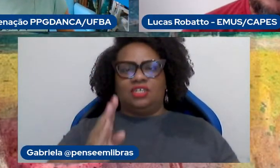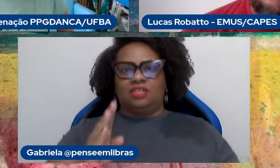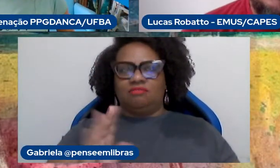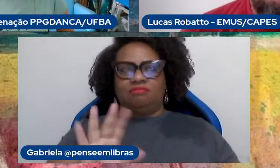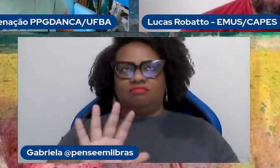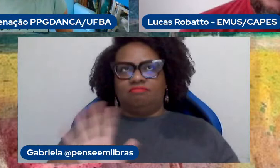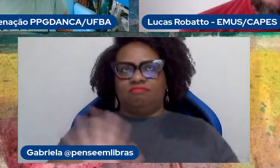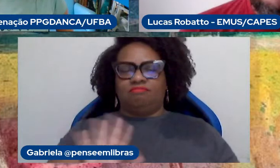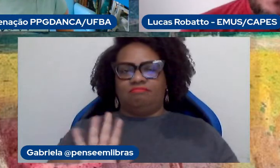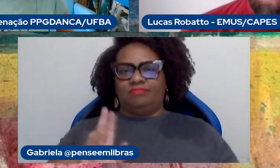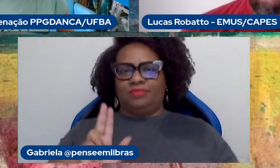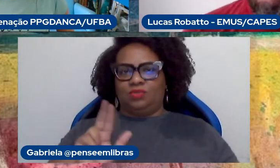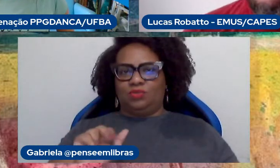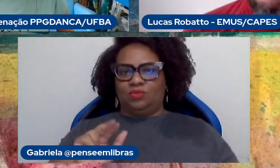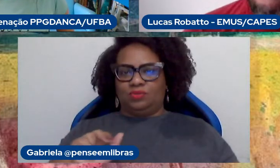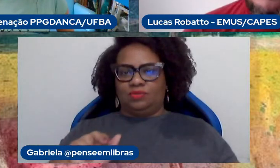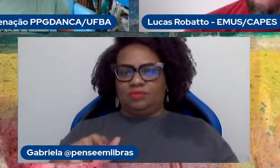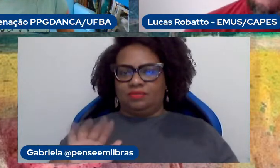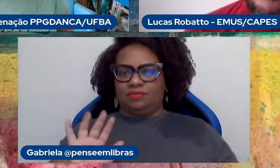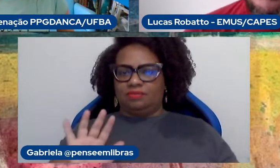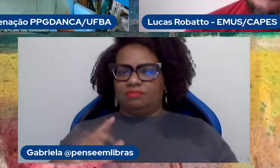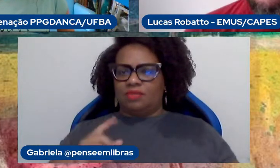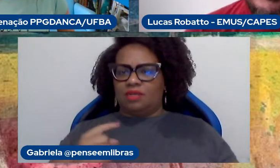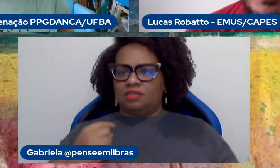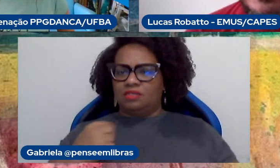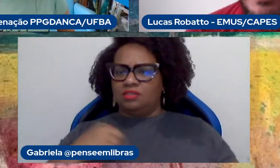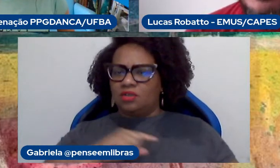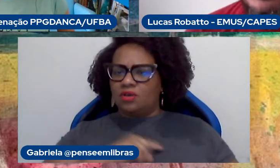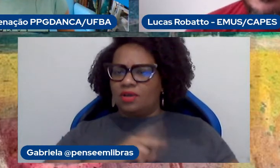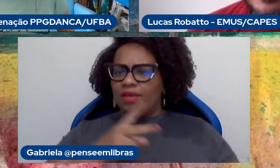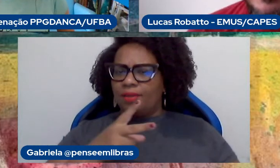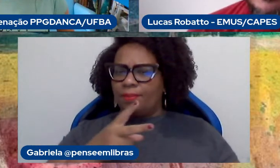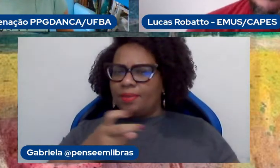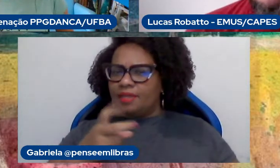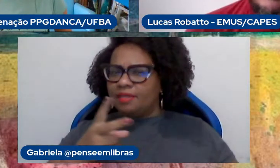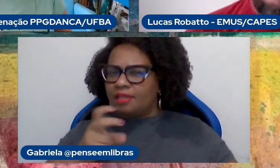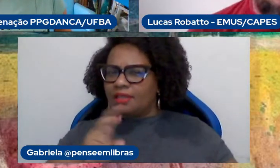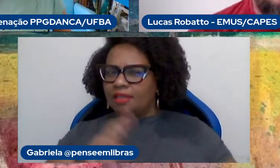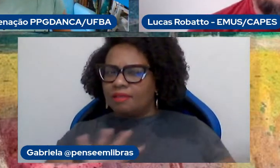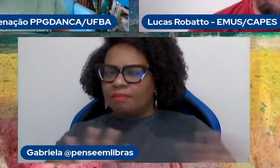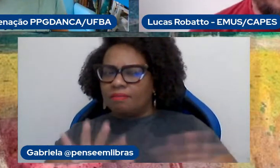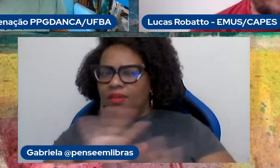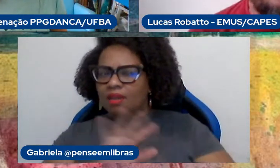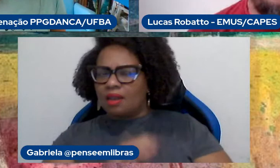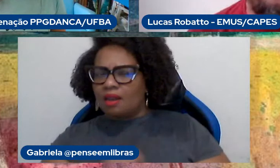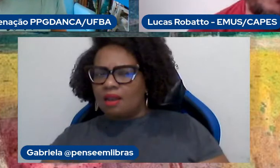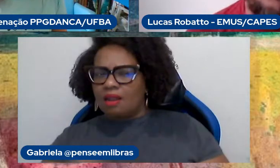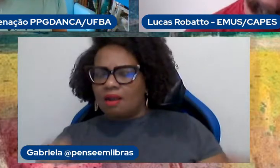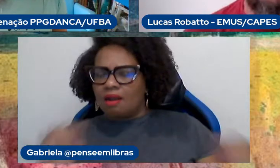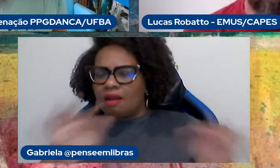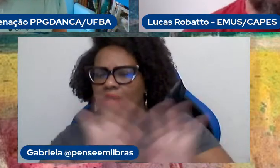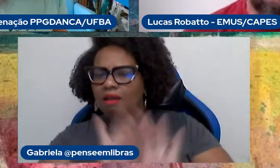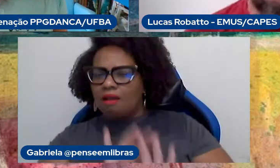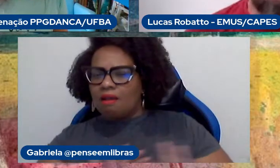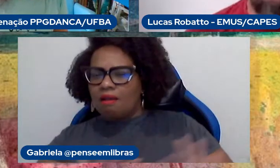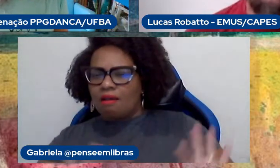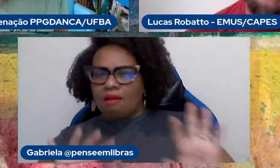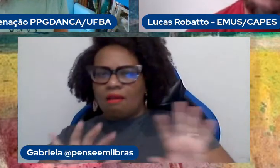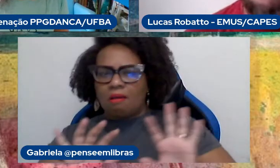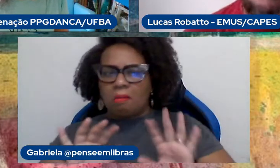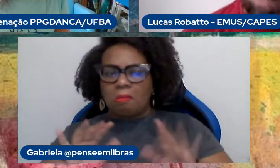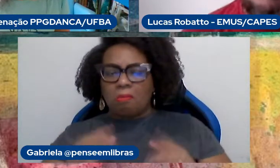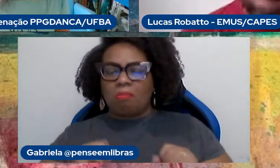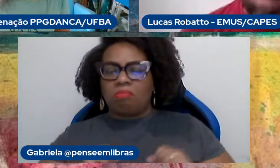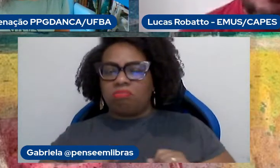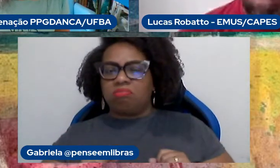A gente percebe, são percepções sutis, de que não há tanto empenho, essa não foi uma questão que